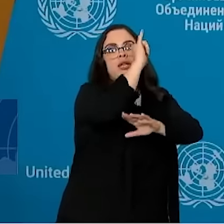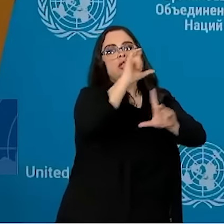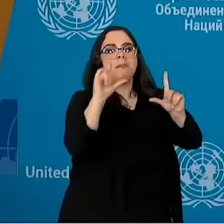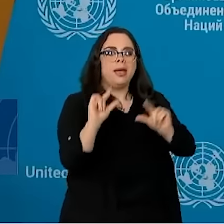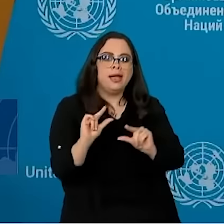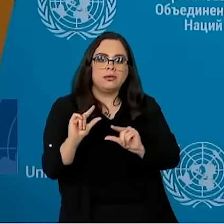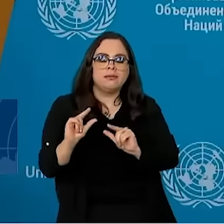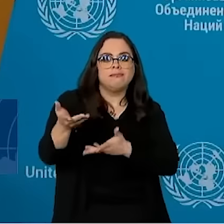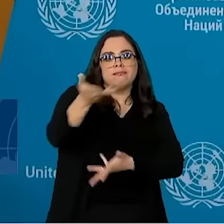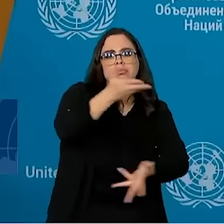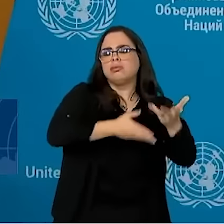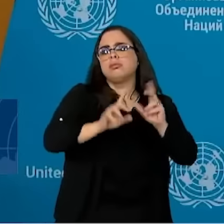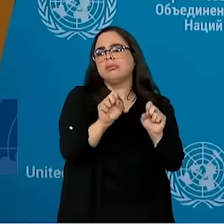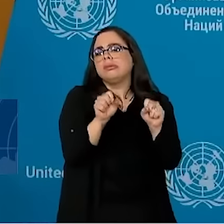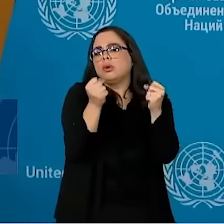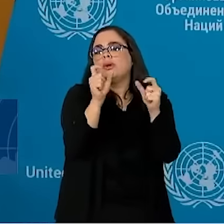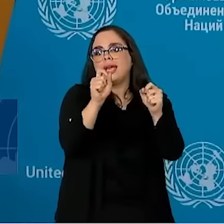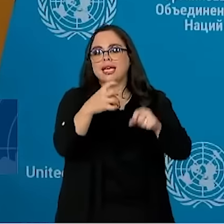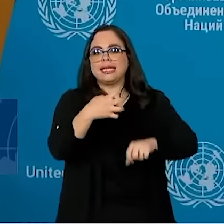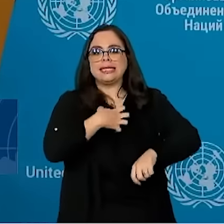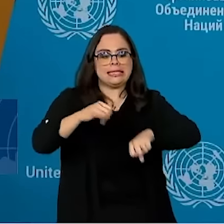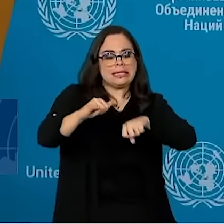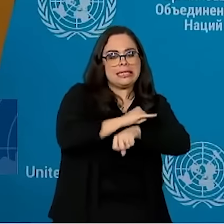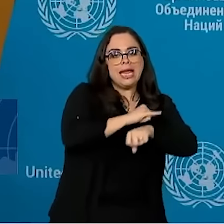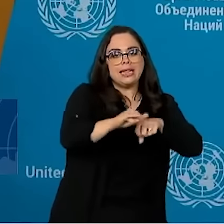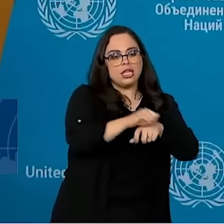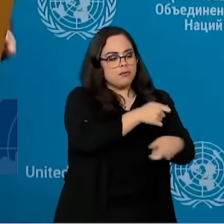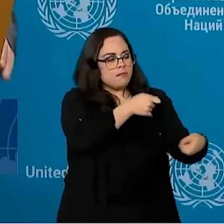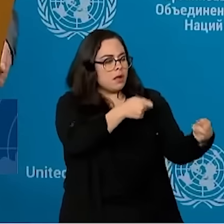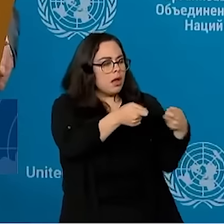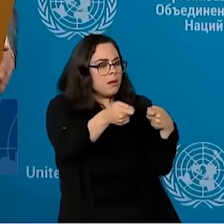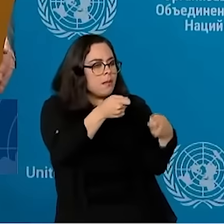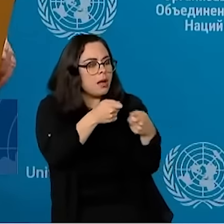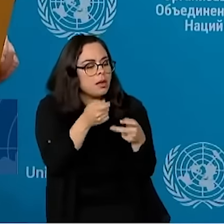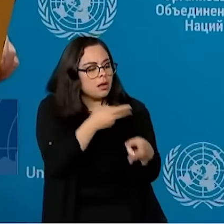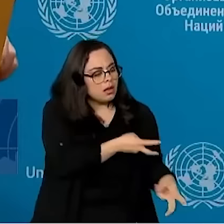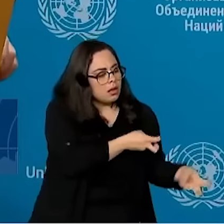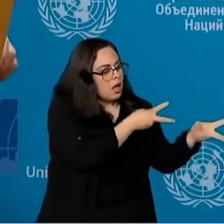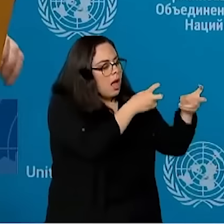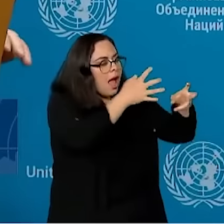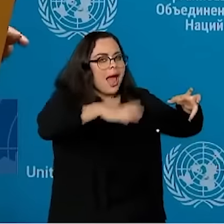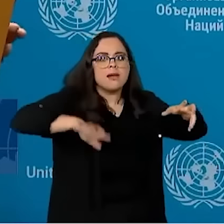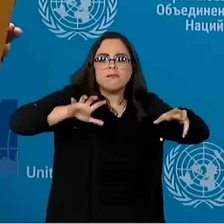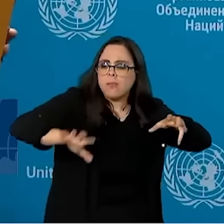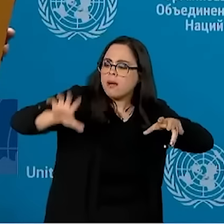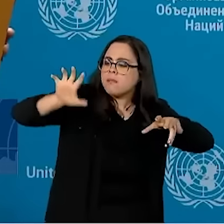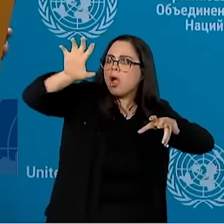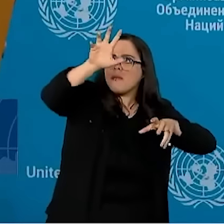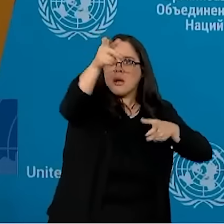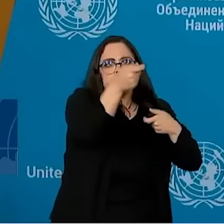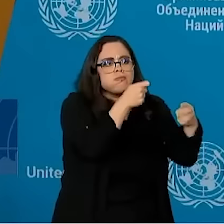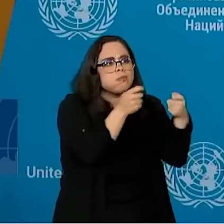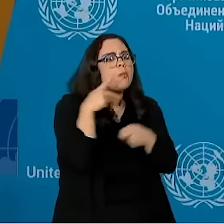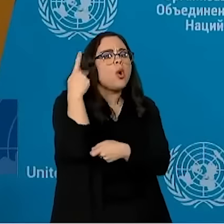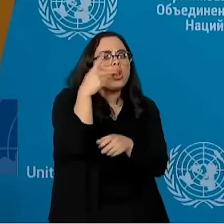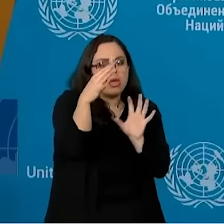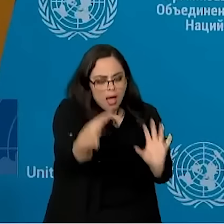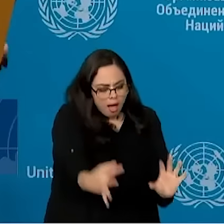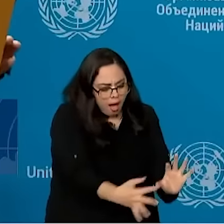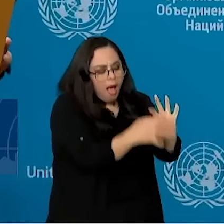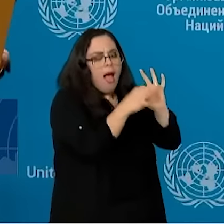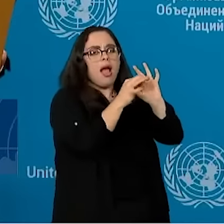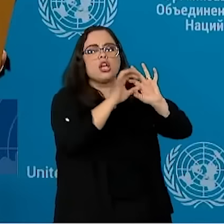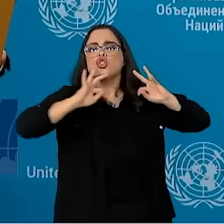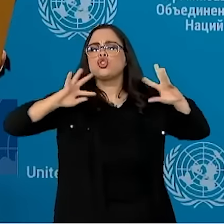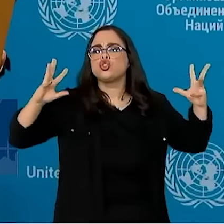haja uma nova geopolítica, uma nova conformação geopolítica para que a gente possa ter a totalidade dos